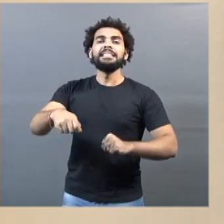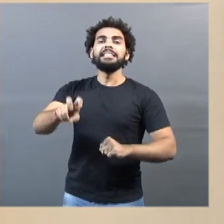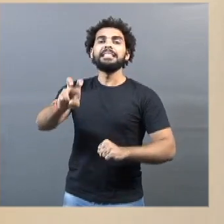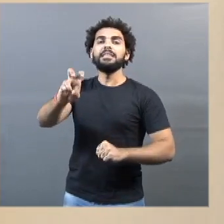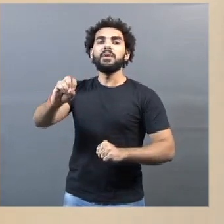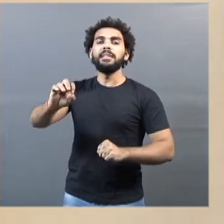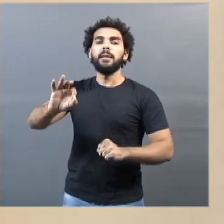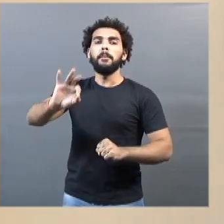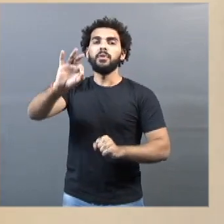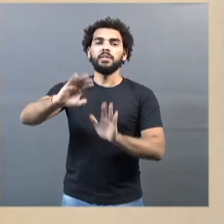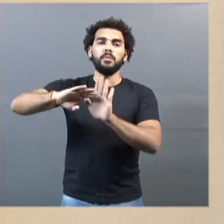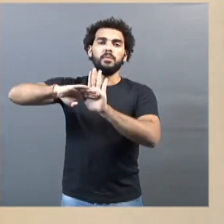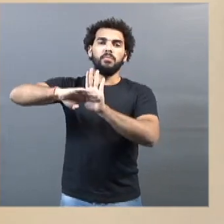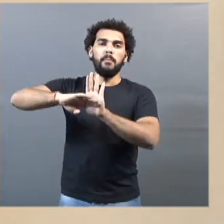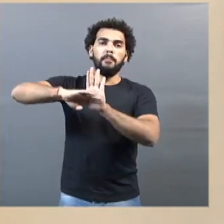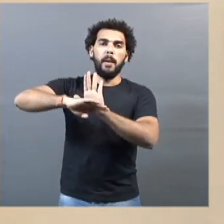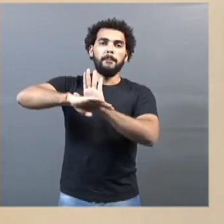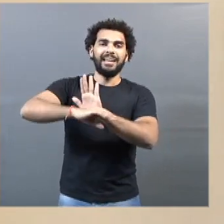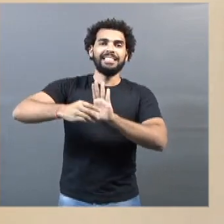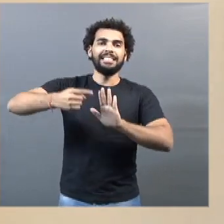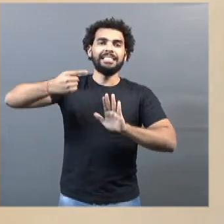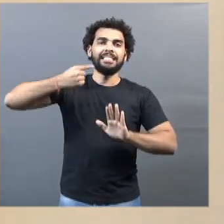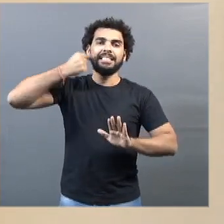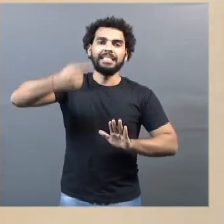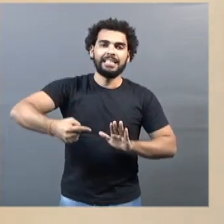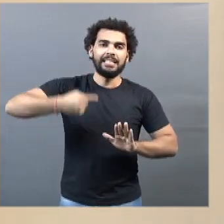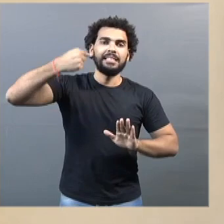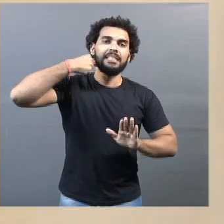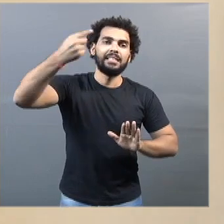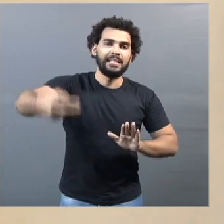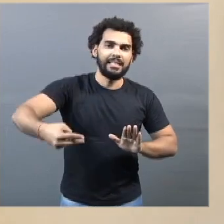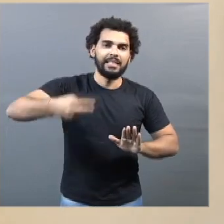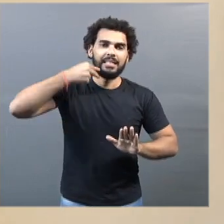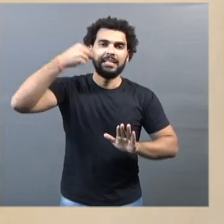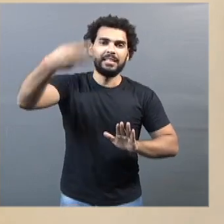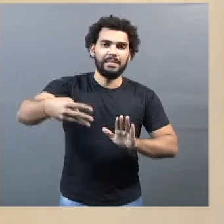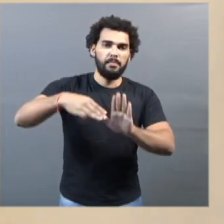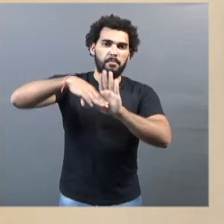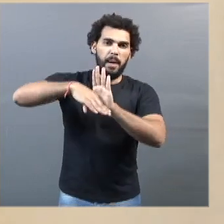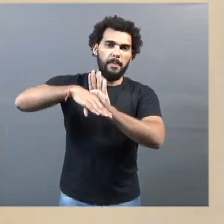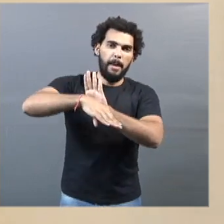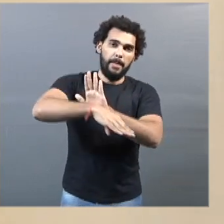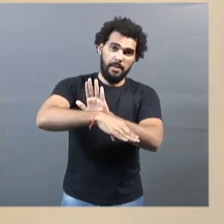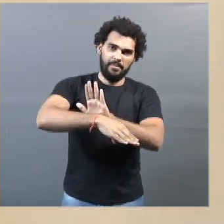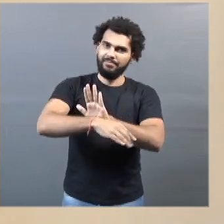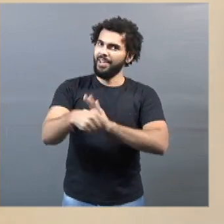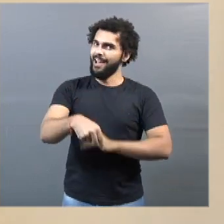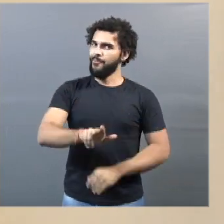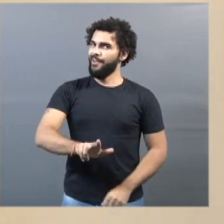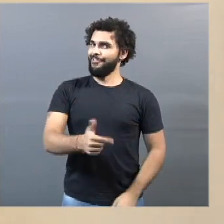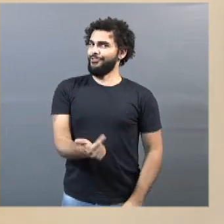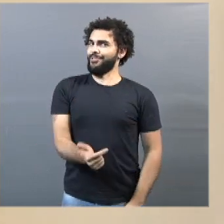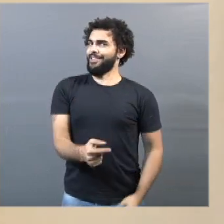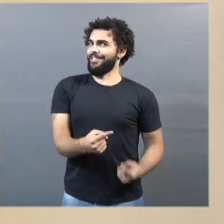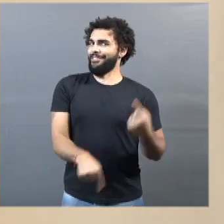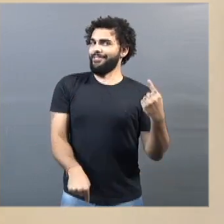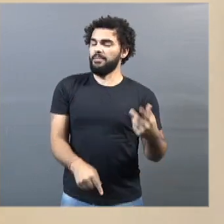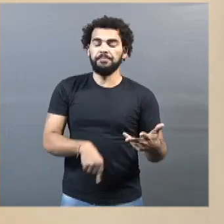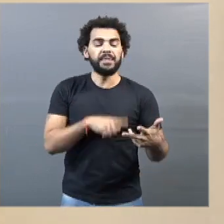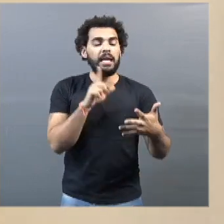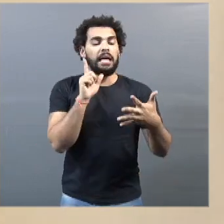semanas seguidas. Aqui em Uberlândia isso não está acontecendo. Em segundo lugar, o número de óbitos também deve estar